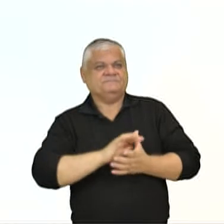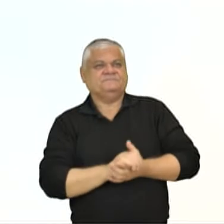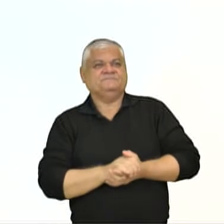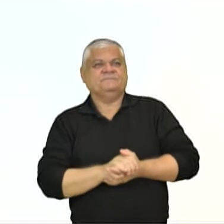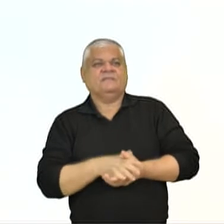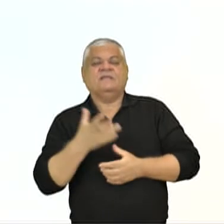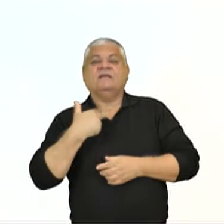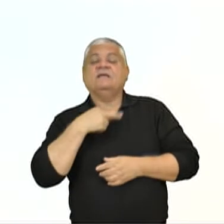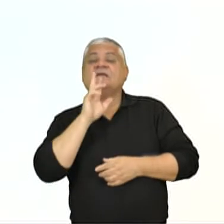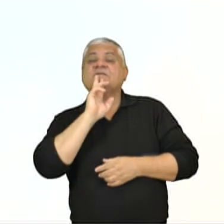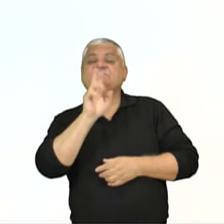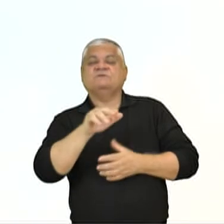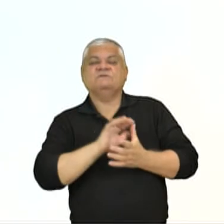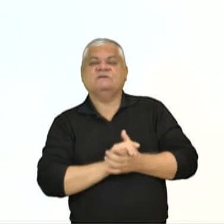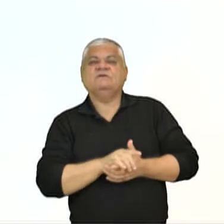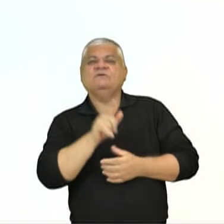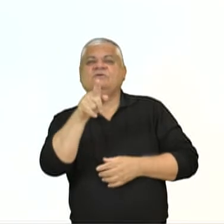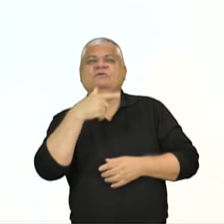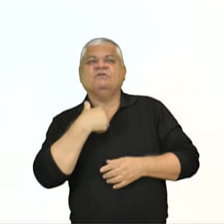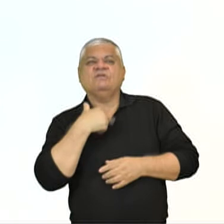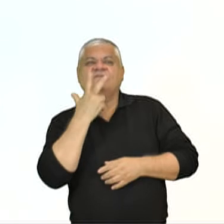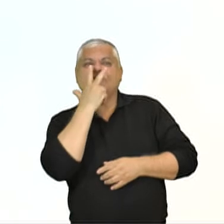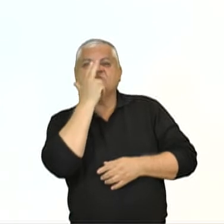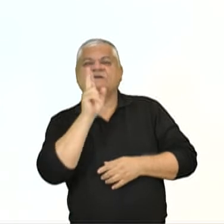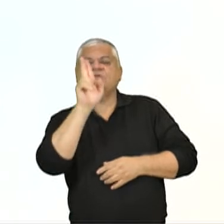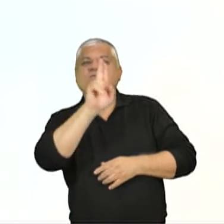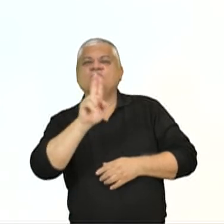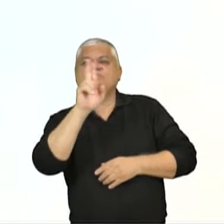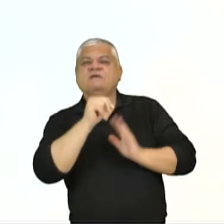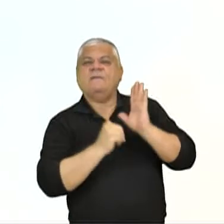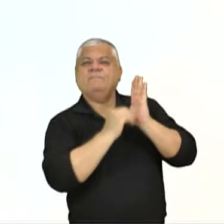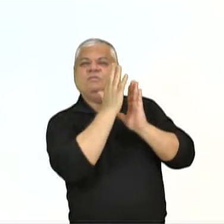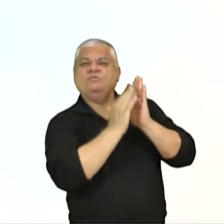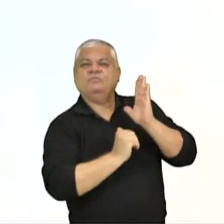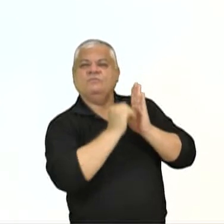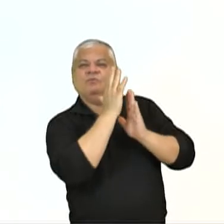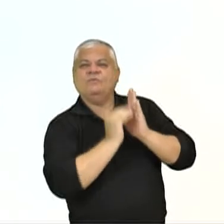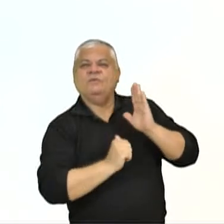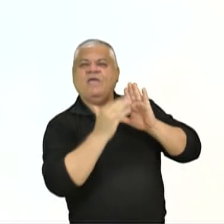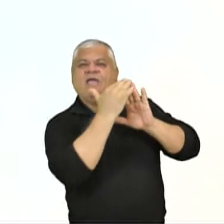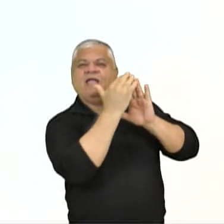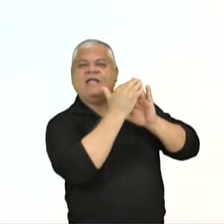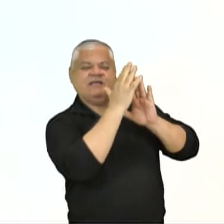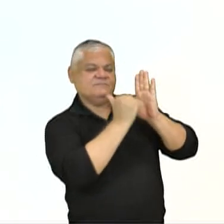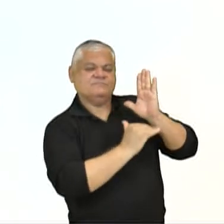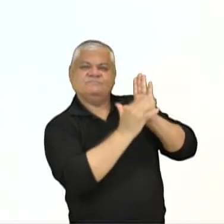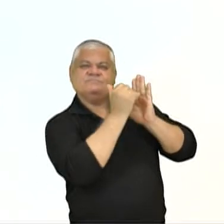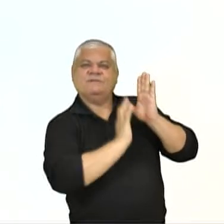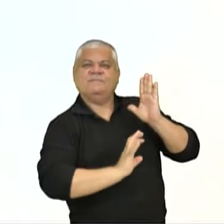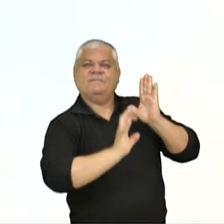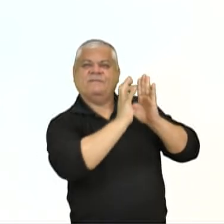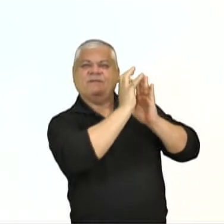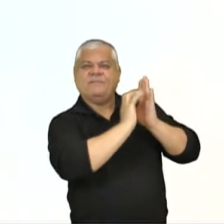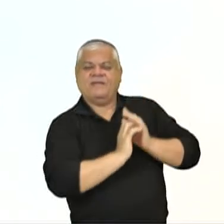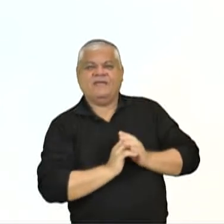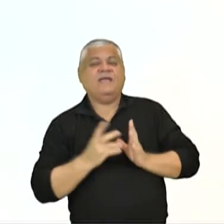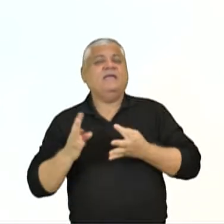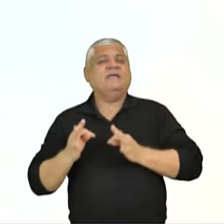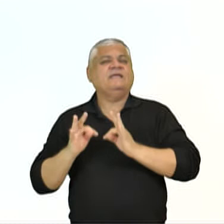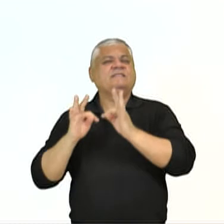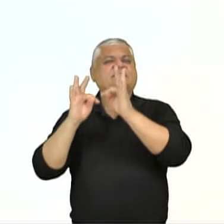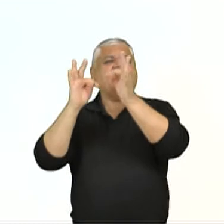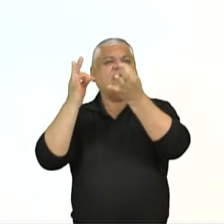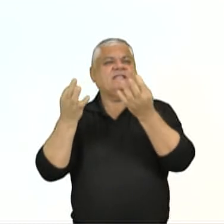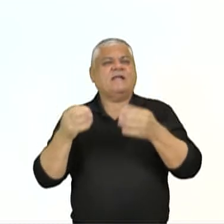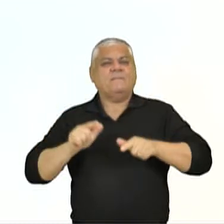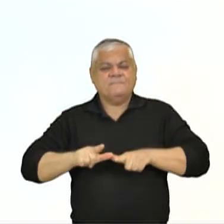Responde as seguintes questões. O que você acha desse costume de utilizar pintura nas paredes de uma casa de forma decorativa? Que técnica de mosaico de